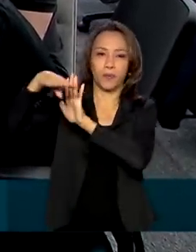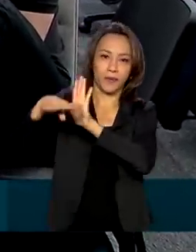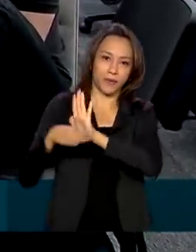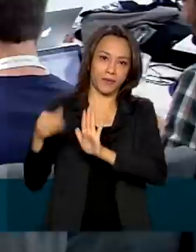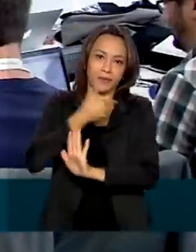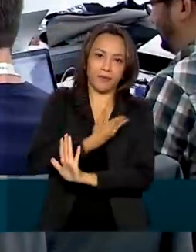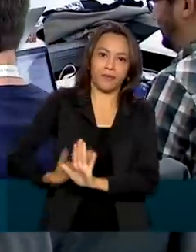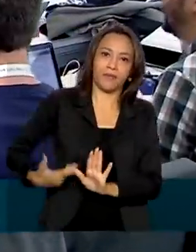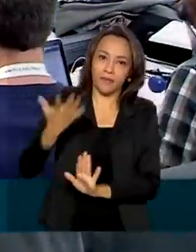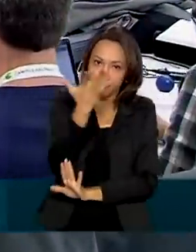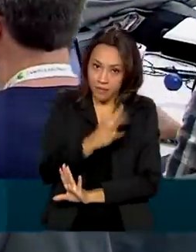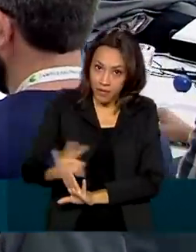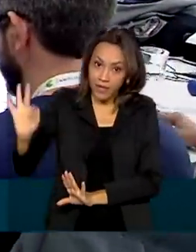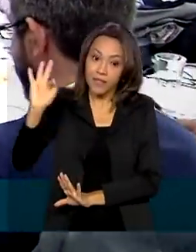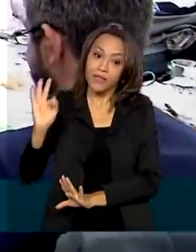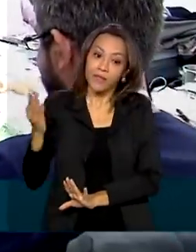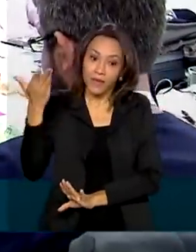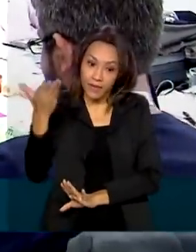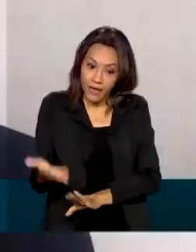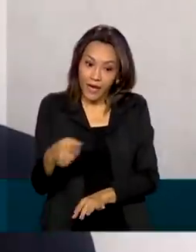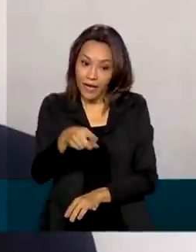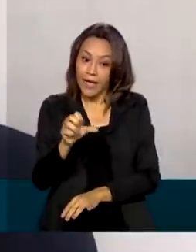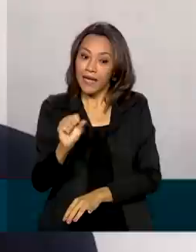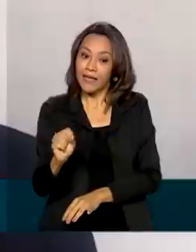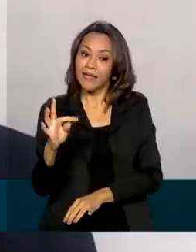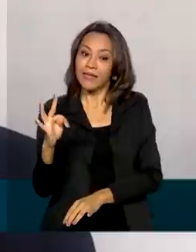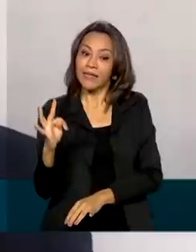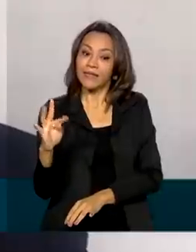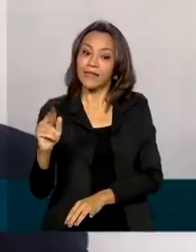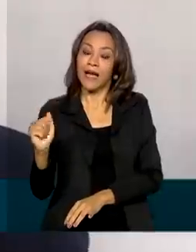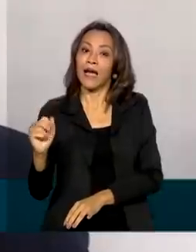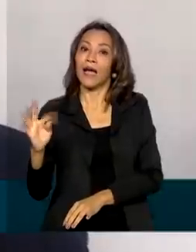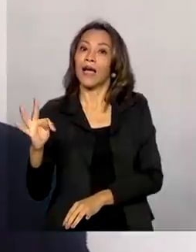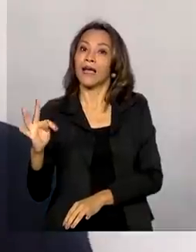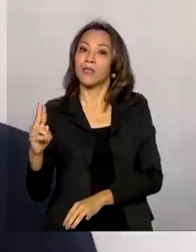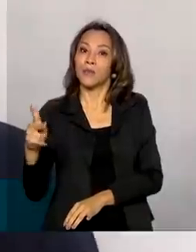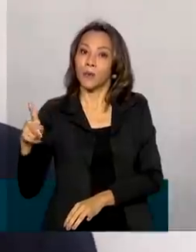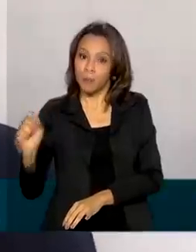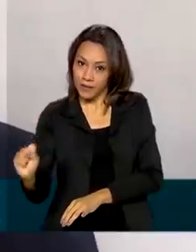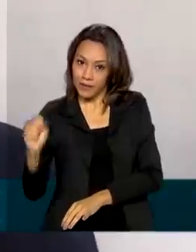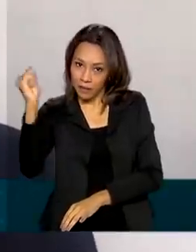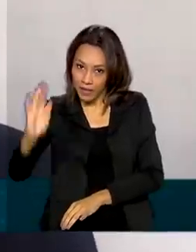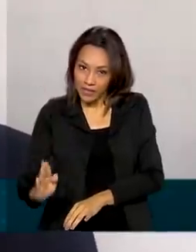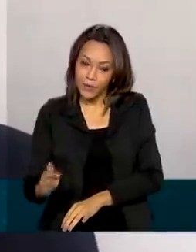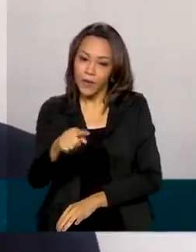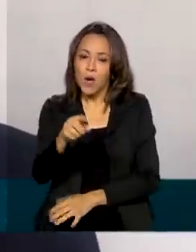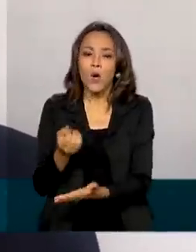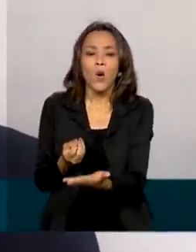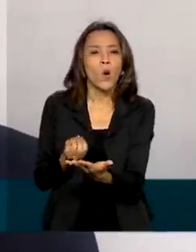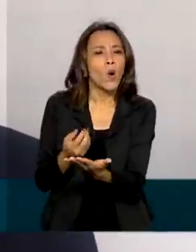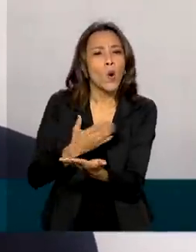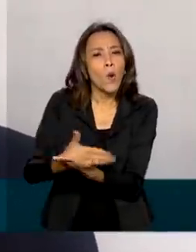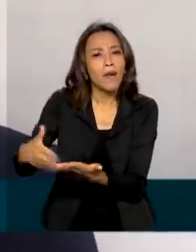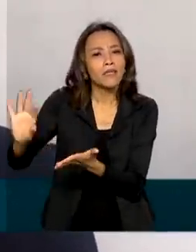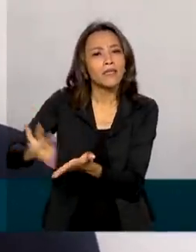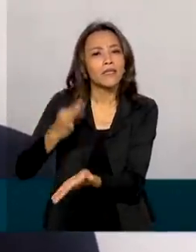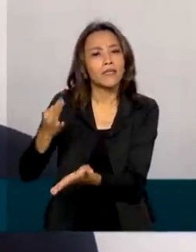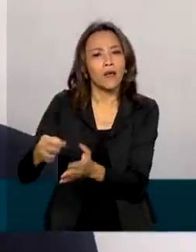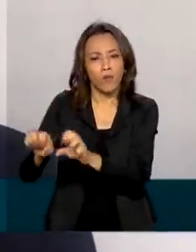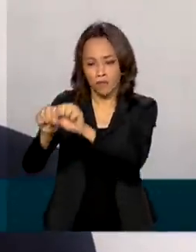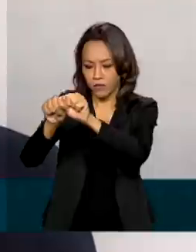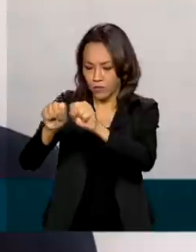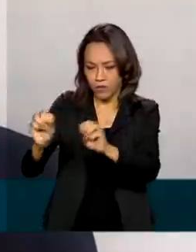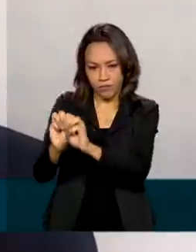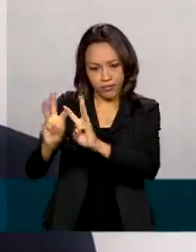brasileiro. É o Startout Brasil. A participação das startups inicia com a sua inscrição na plataforma startoutbrasil